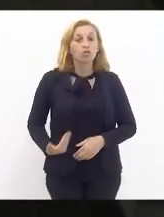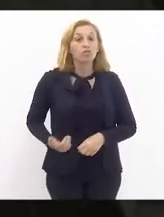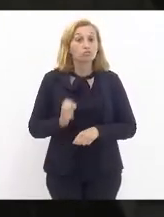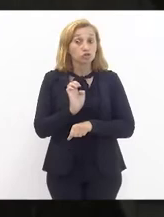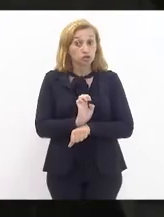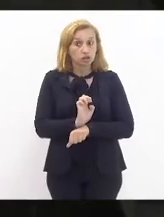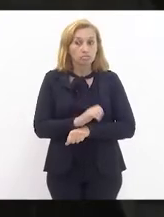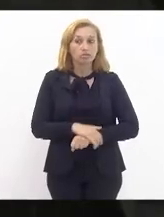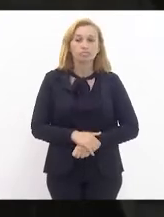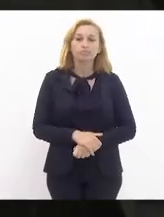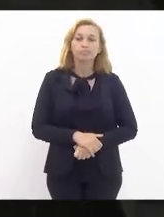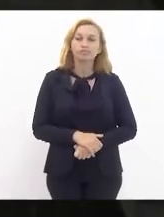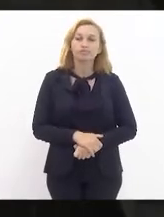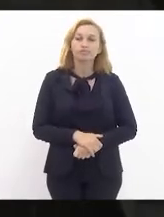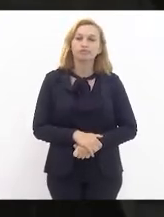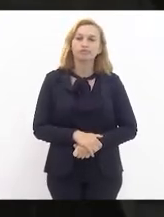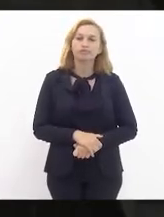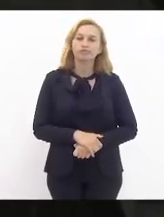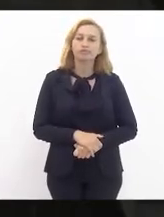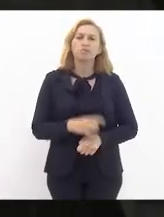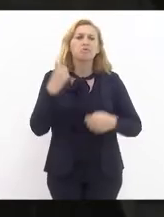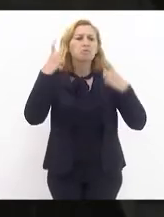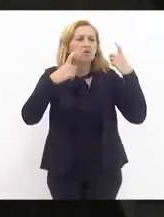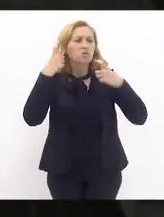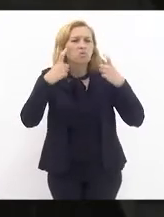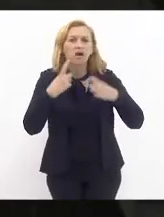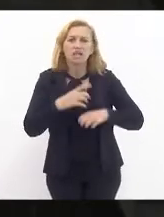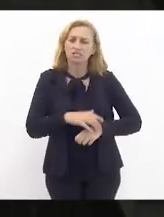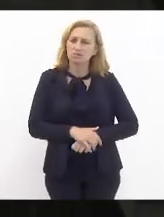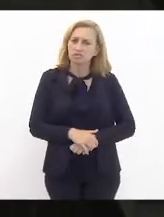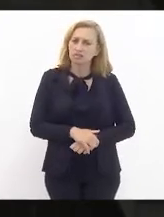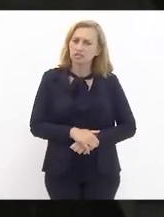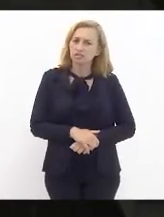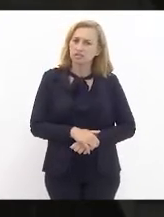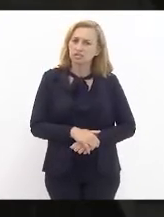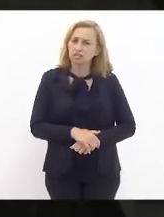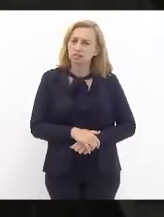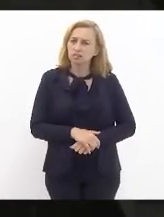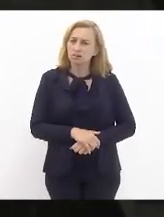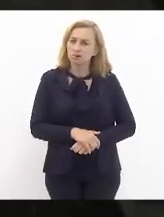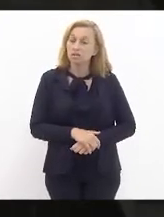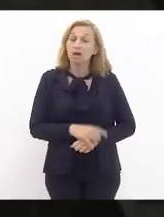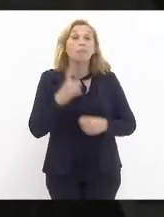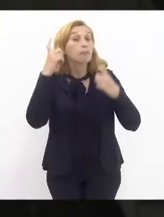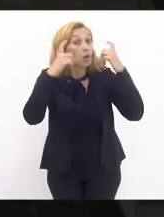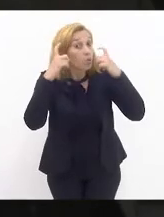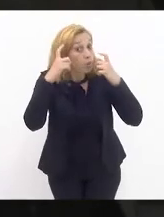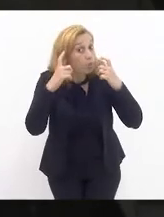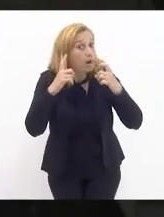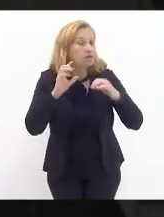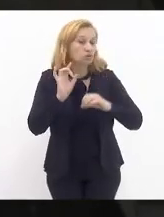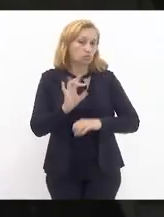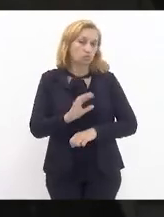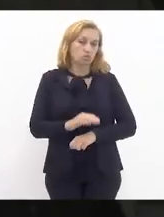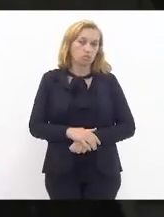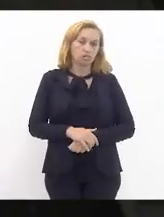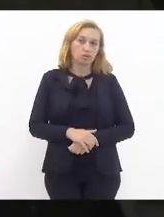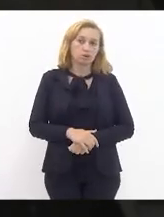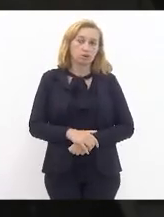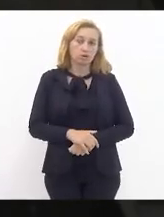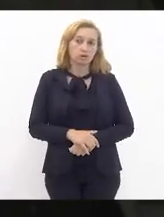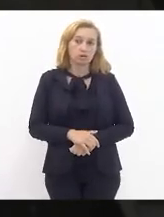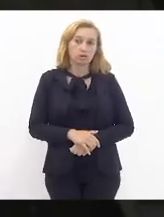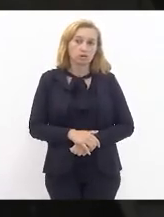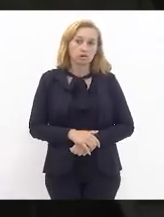Estado está preocupado de não repassar, preocupado, por ora, não repassar para o